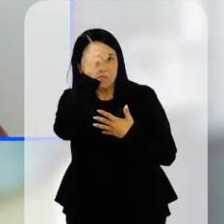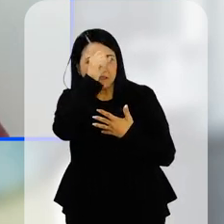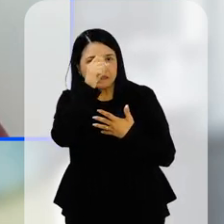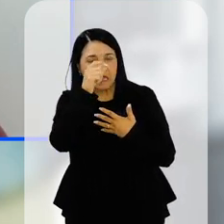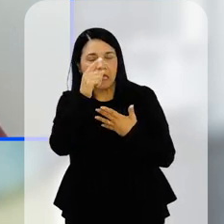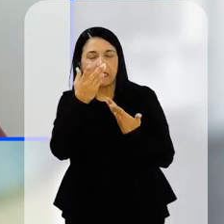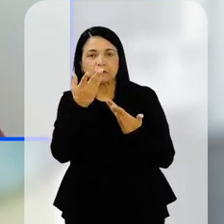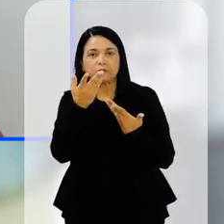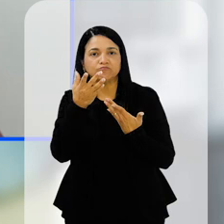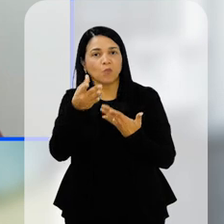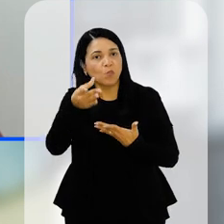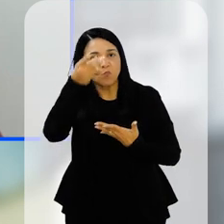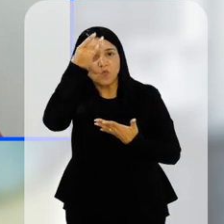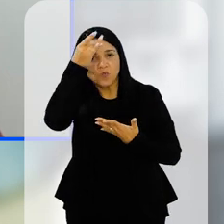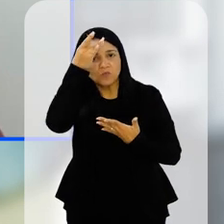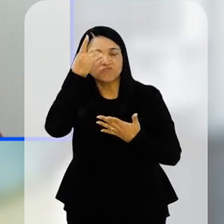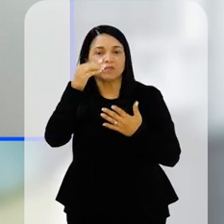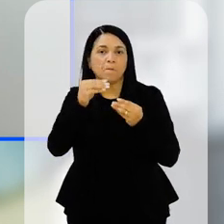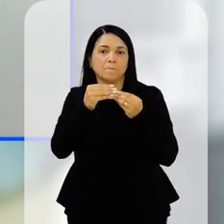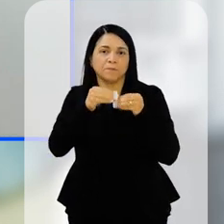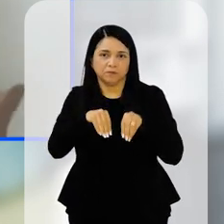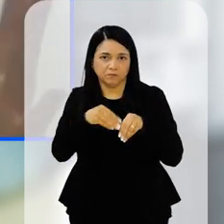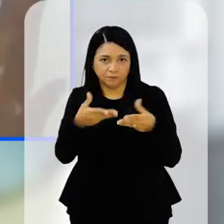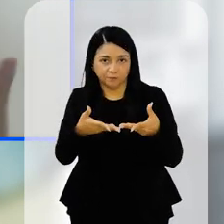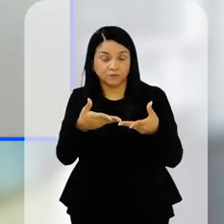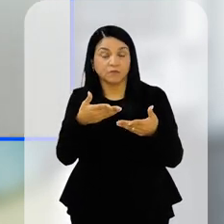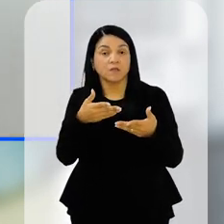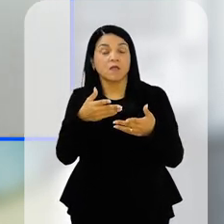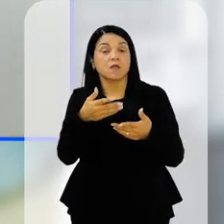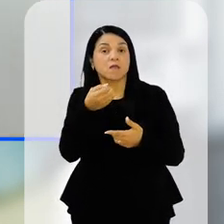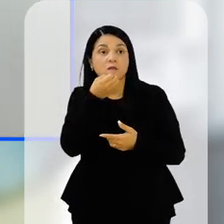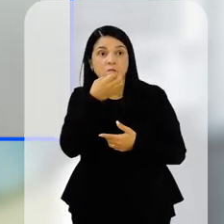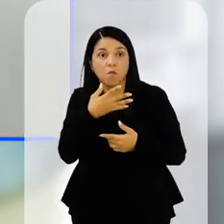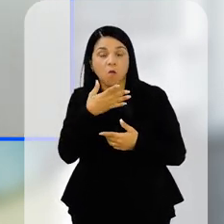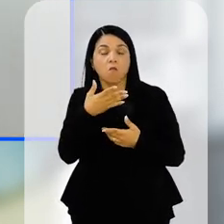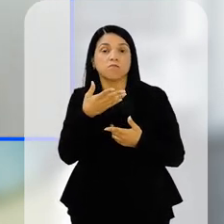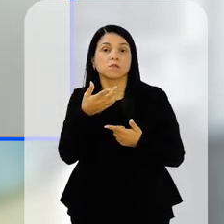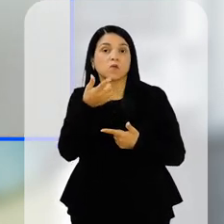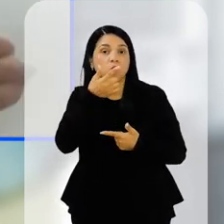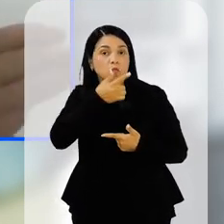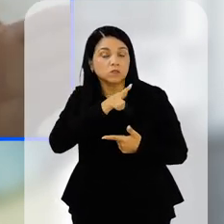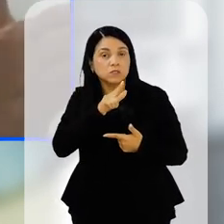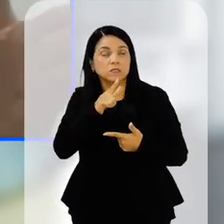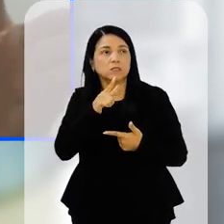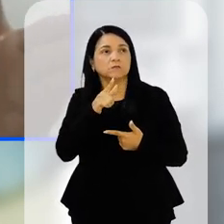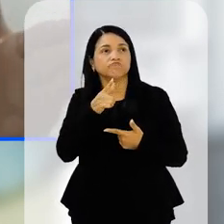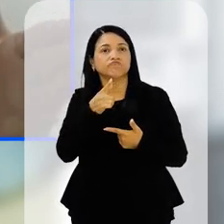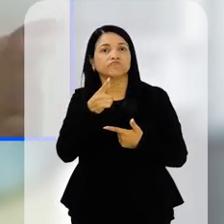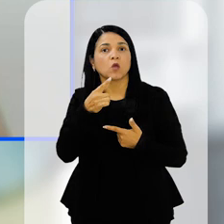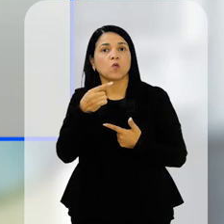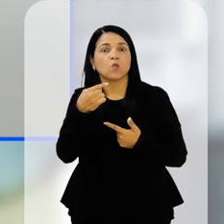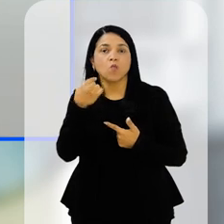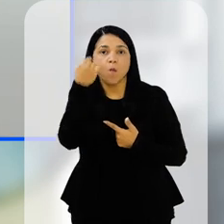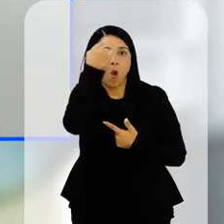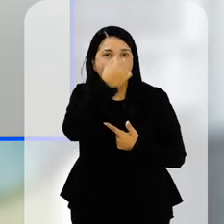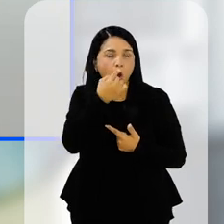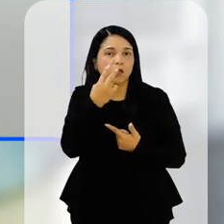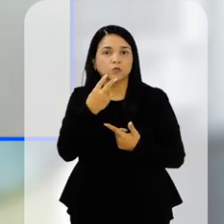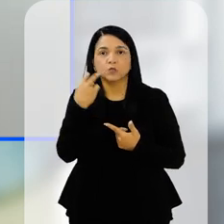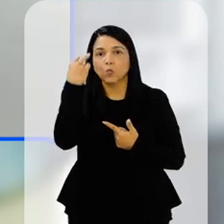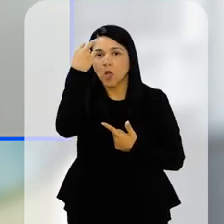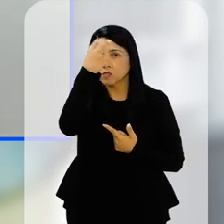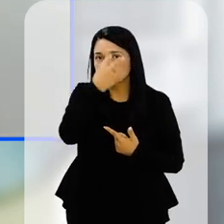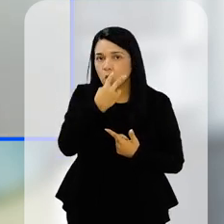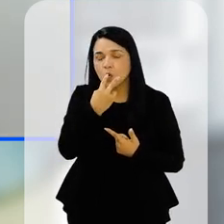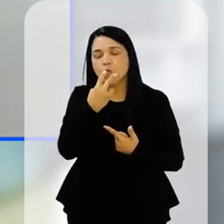efeito na aprendizagem. Então, é legal que a gente consiga ter, quem sabe, ali pelo menos um ciclo inteiro de sono, né,